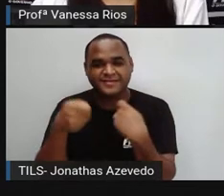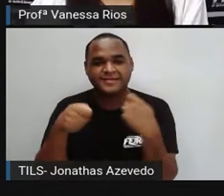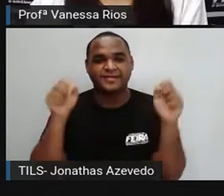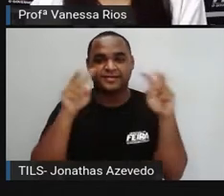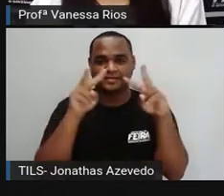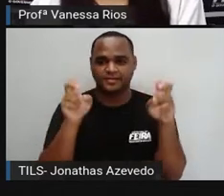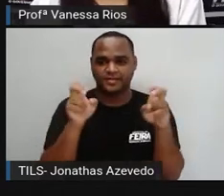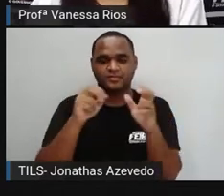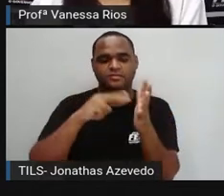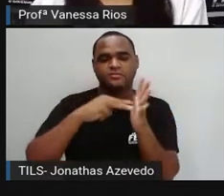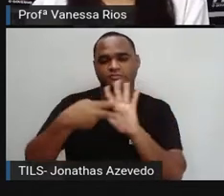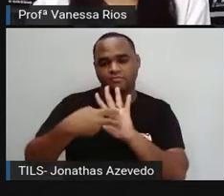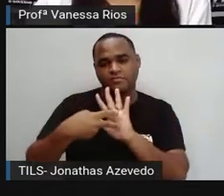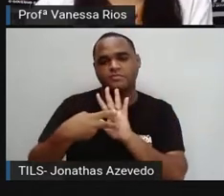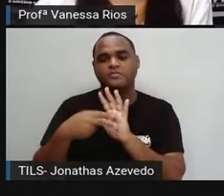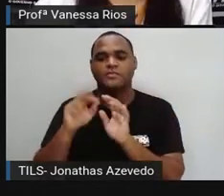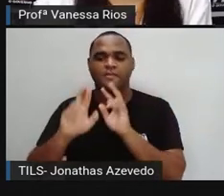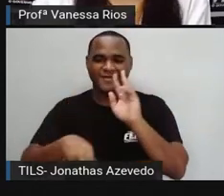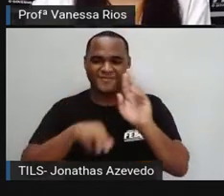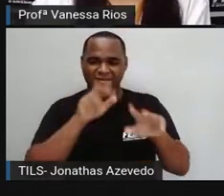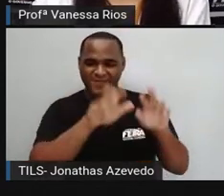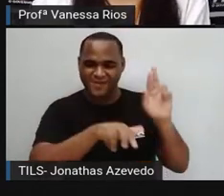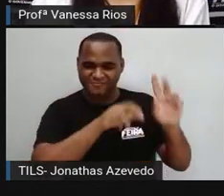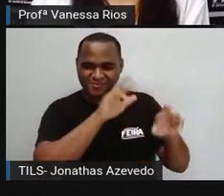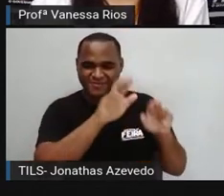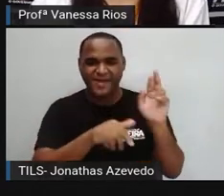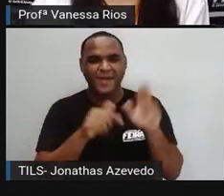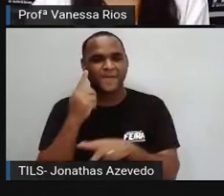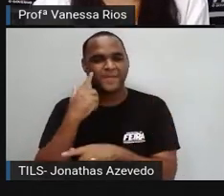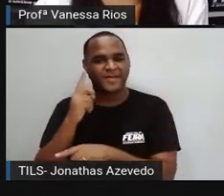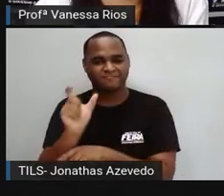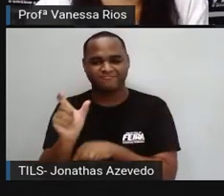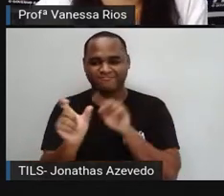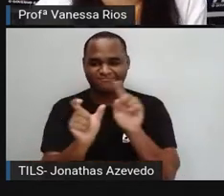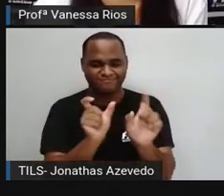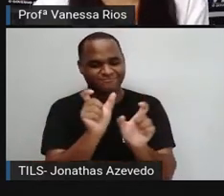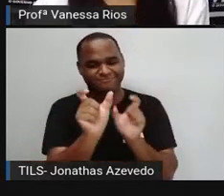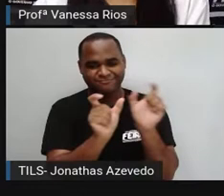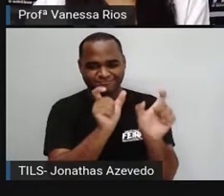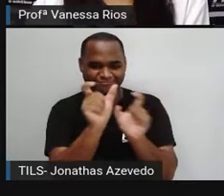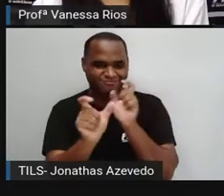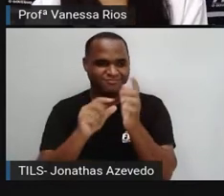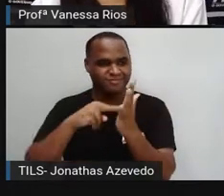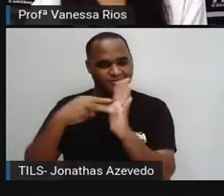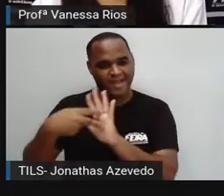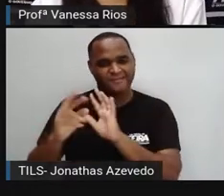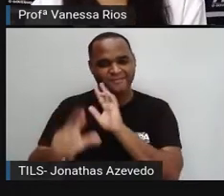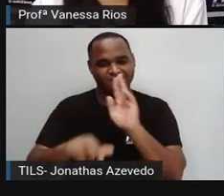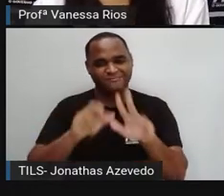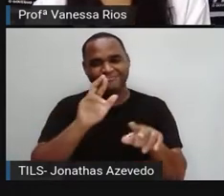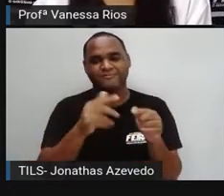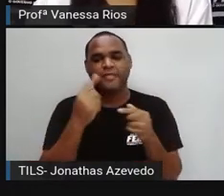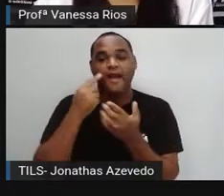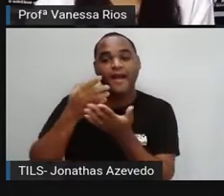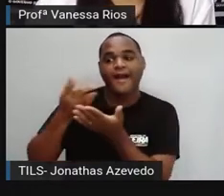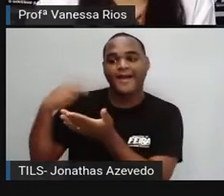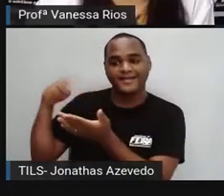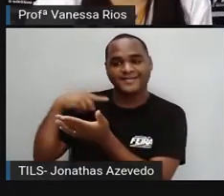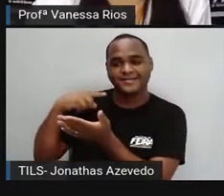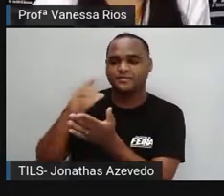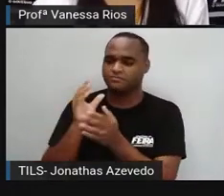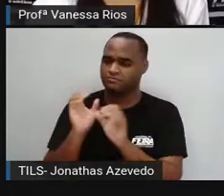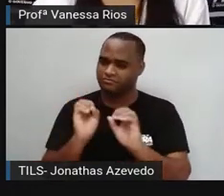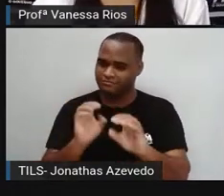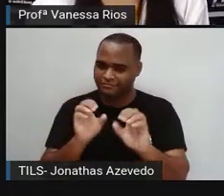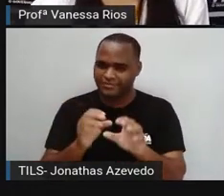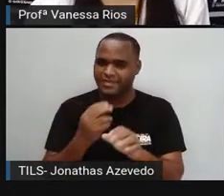de significados diferentes para as palavras. A gente já vem estudando aí em aulas anteriores